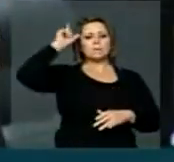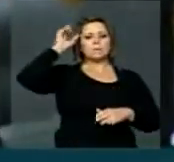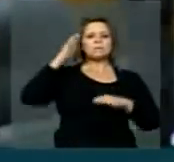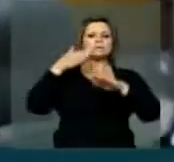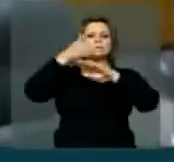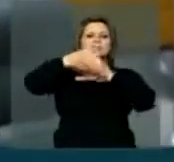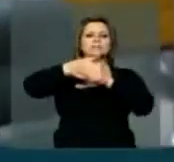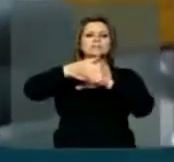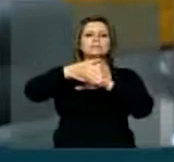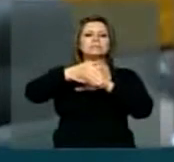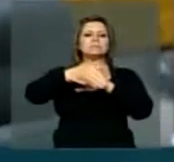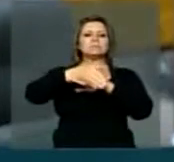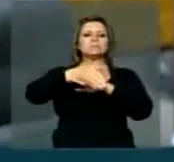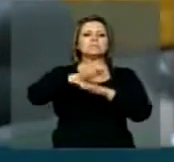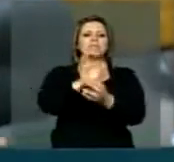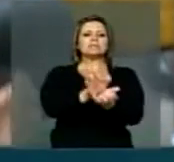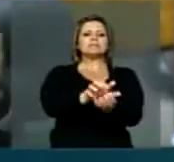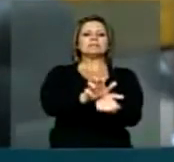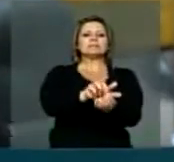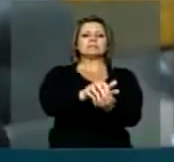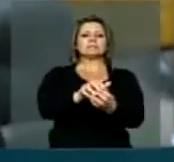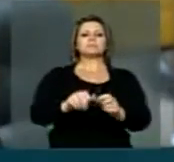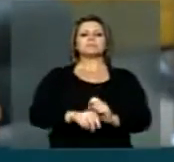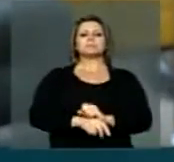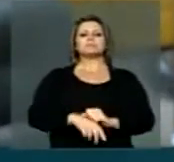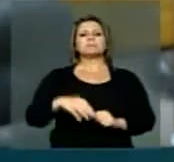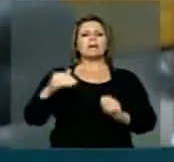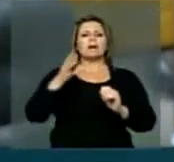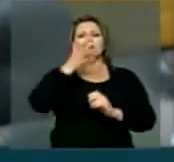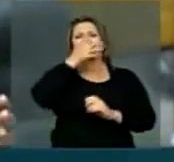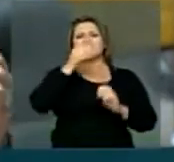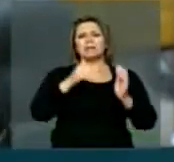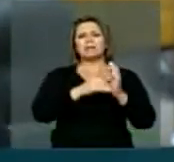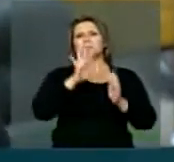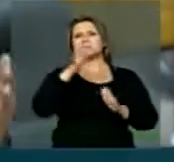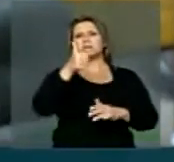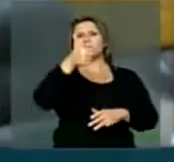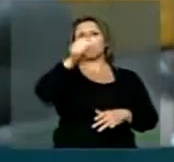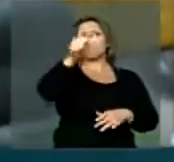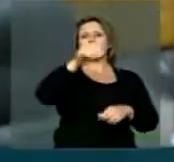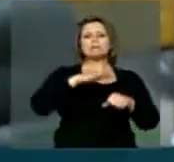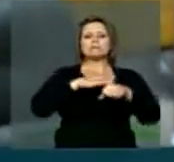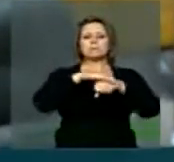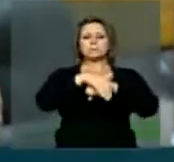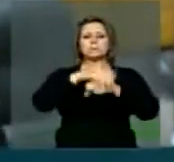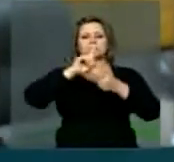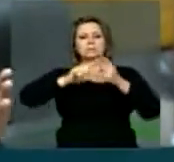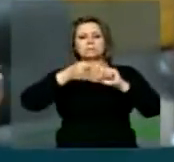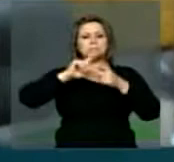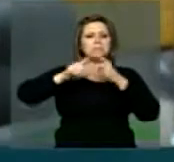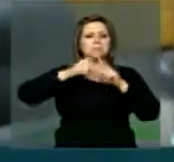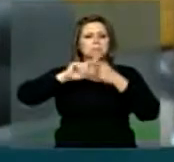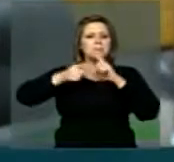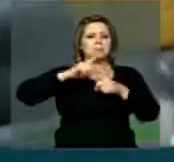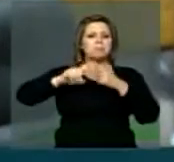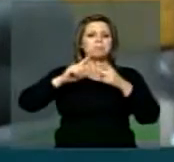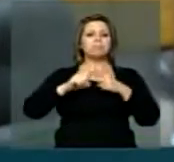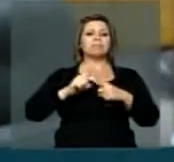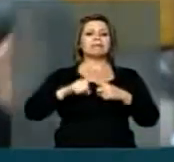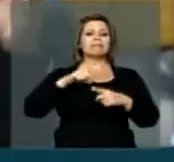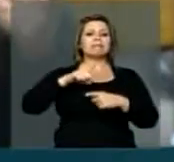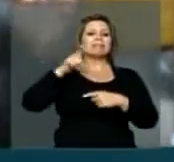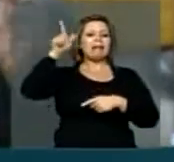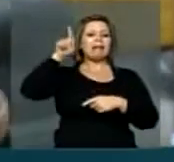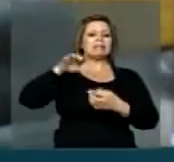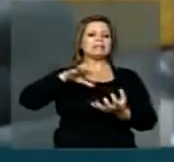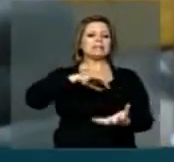Recife com o ministro Brizola Neto, até quase 11 horas da noite, intermediando as negociações da greve da refinaria Breu